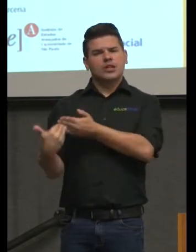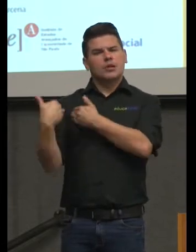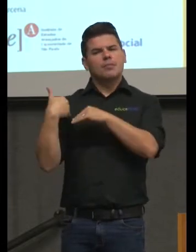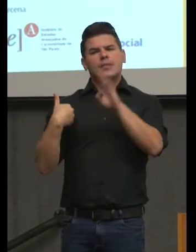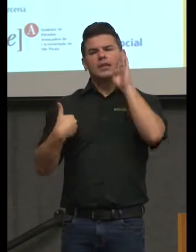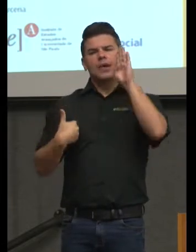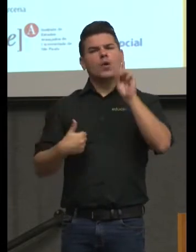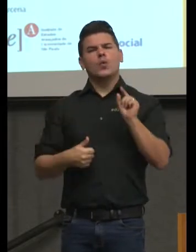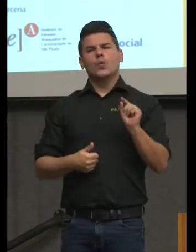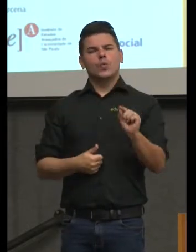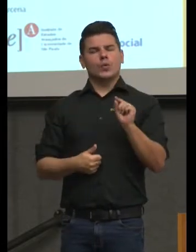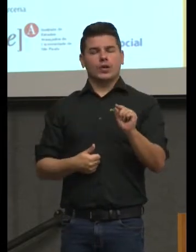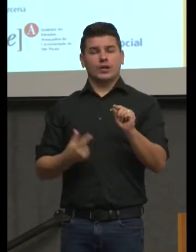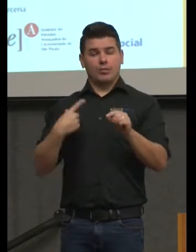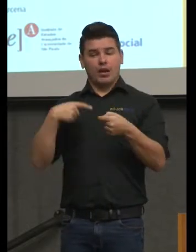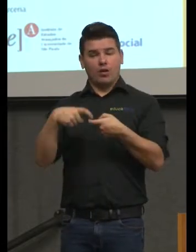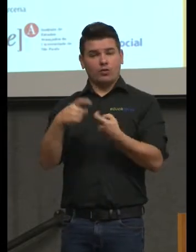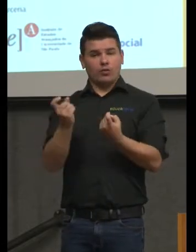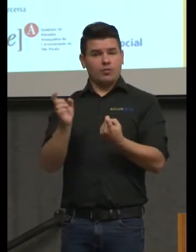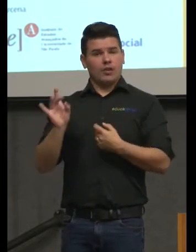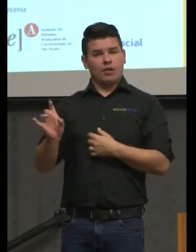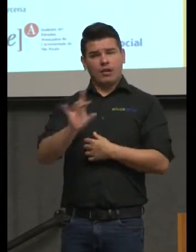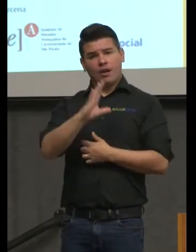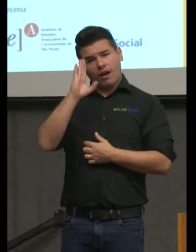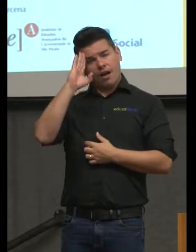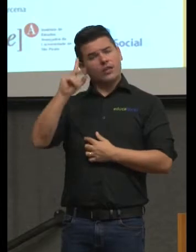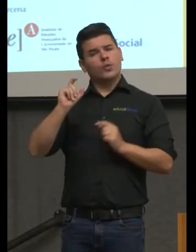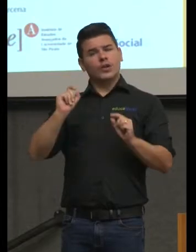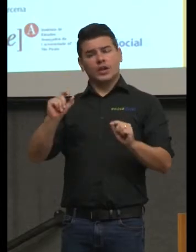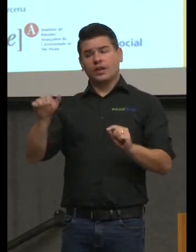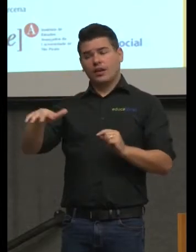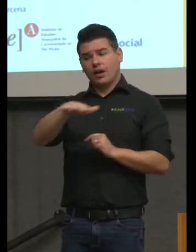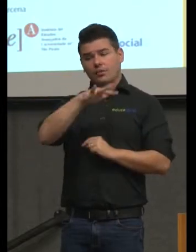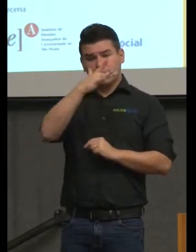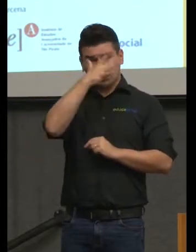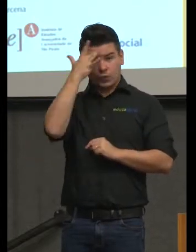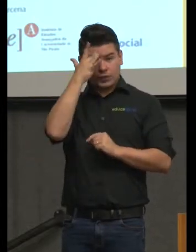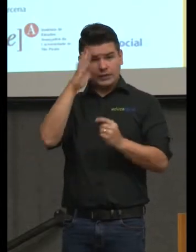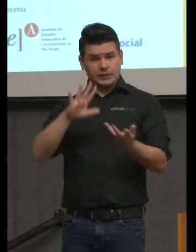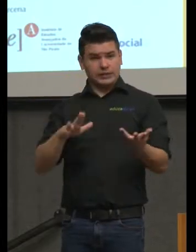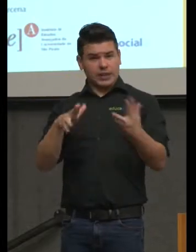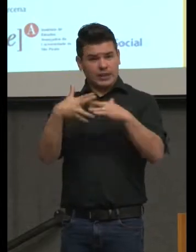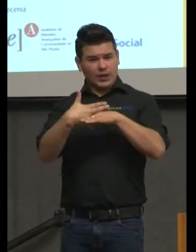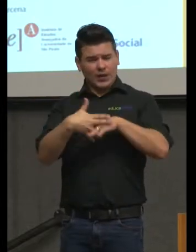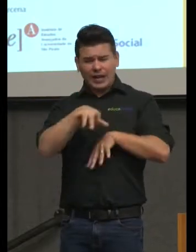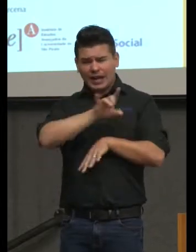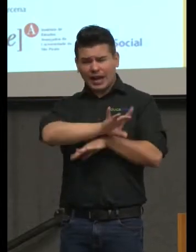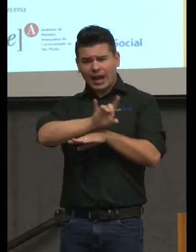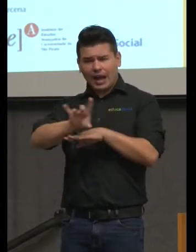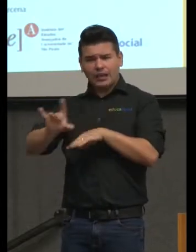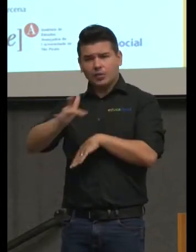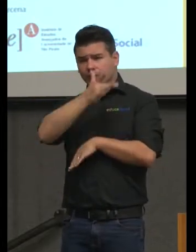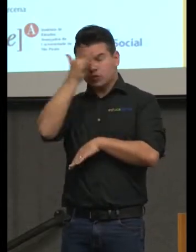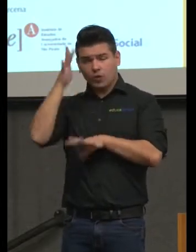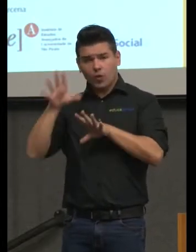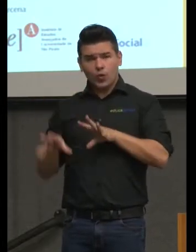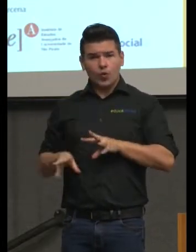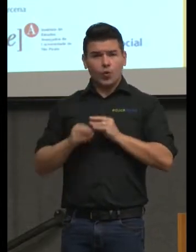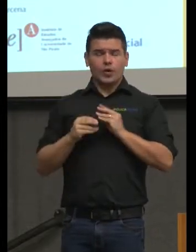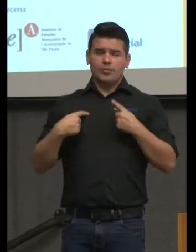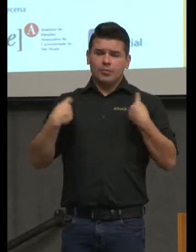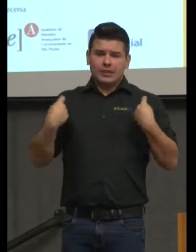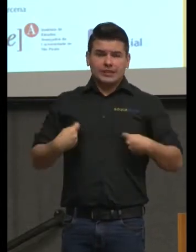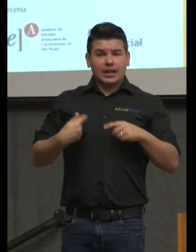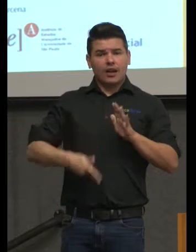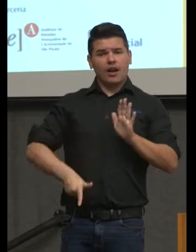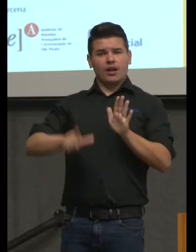e a autonomia, a formação cidadã tem que se dar em cada um desses componentes. E, portanto, tem que estar